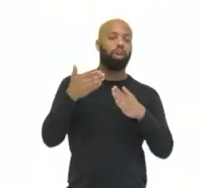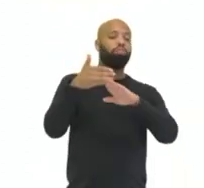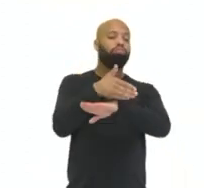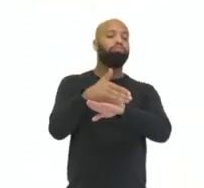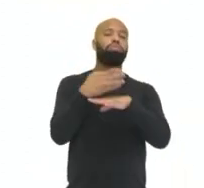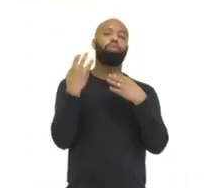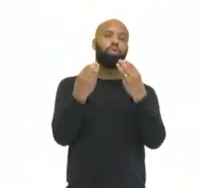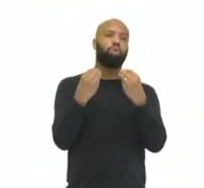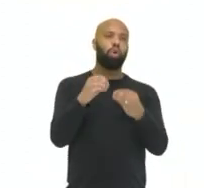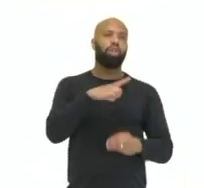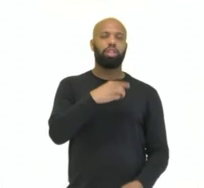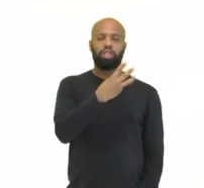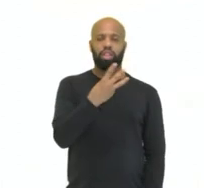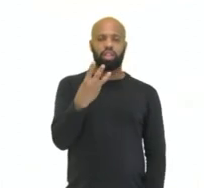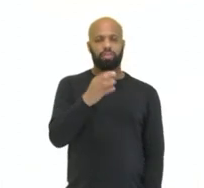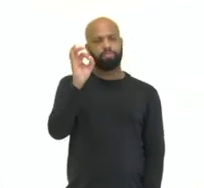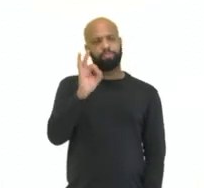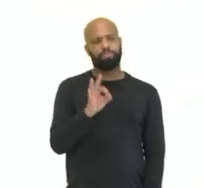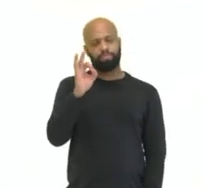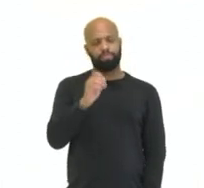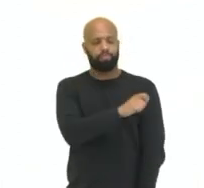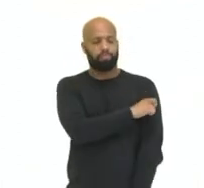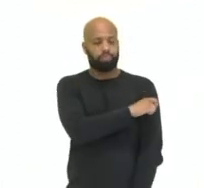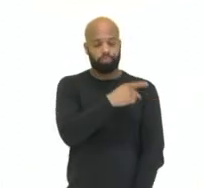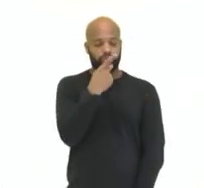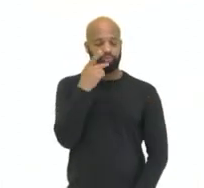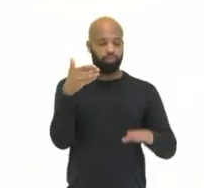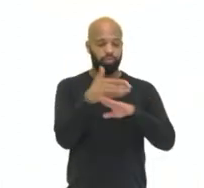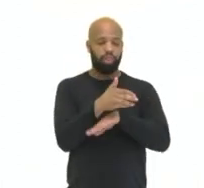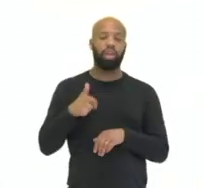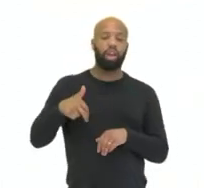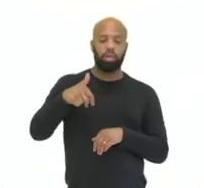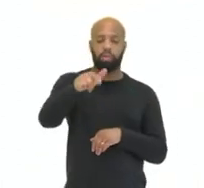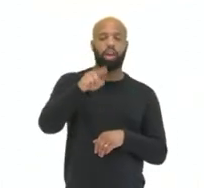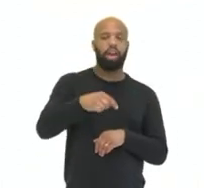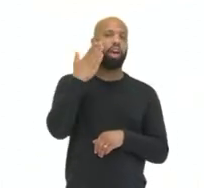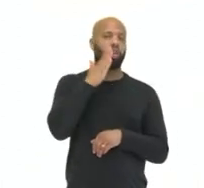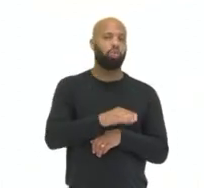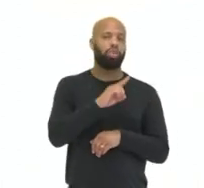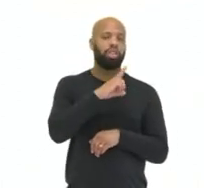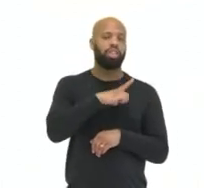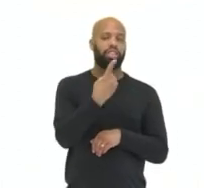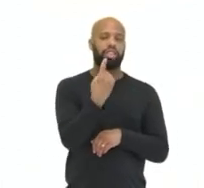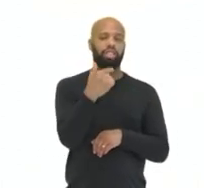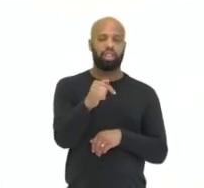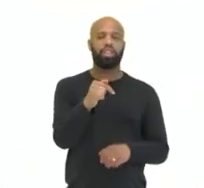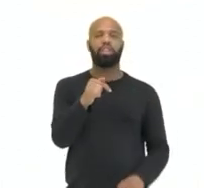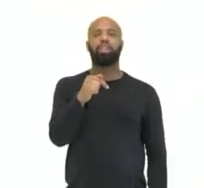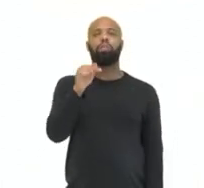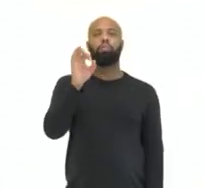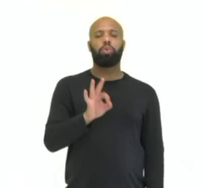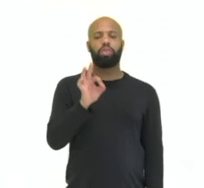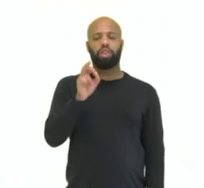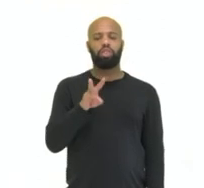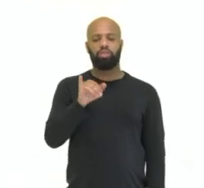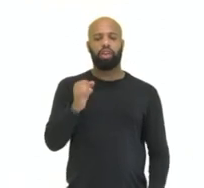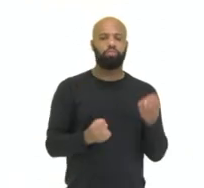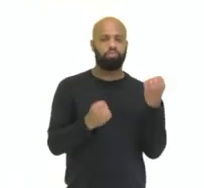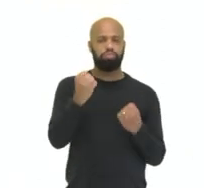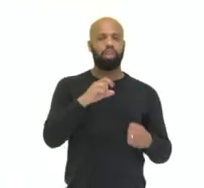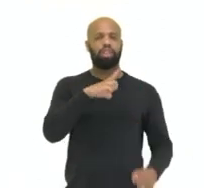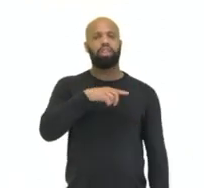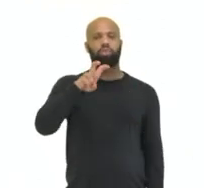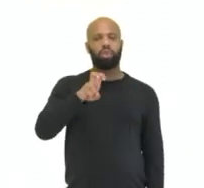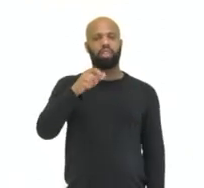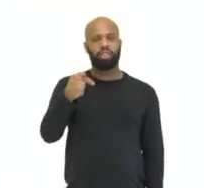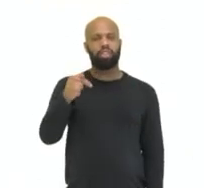então 33% dos alunos dizem que vão a pé para a escola, está na cor azul, 17% vão de carro, né, e 50